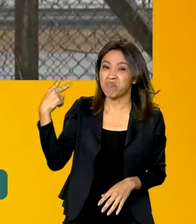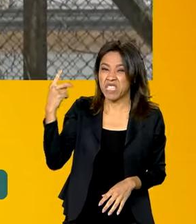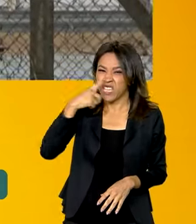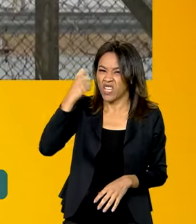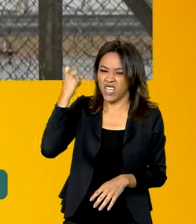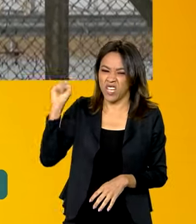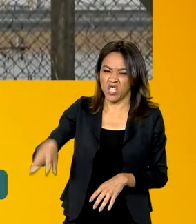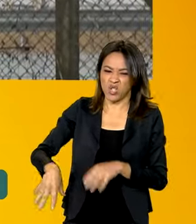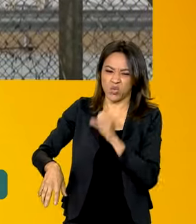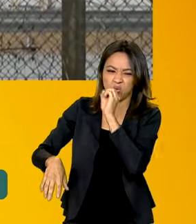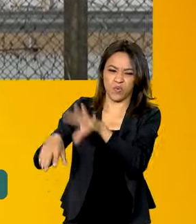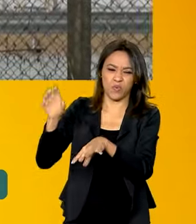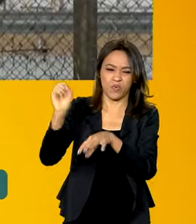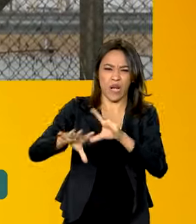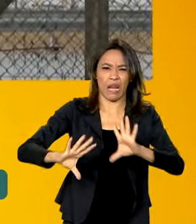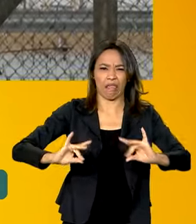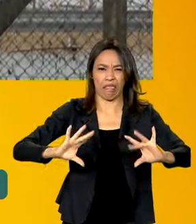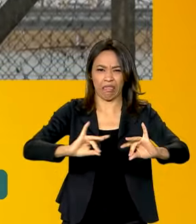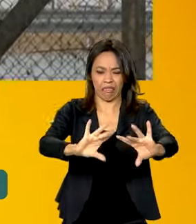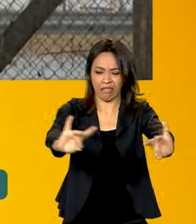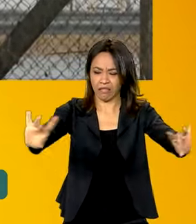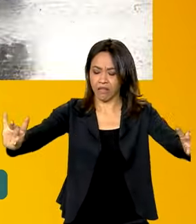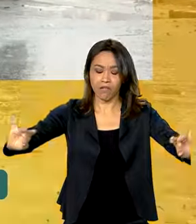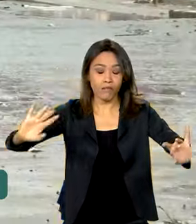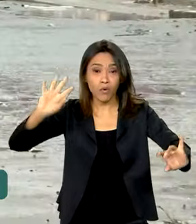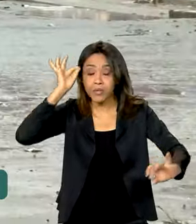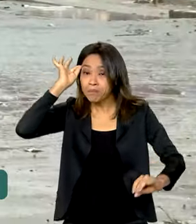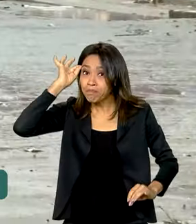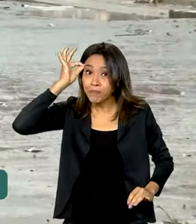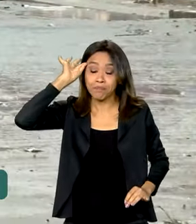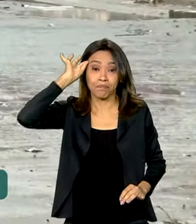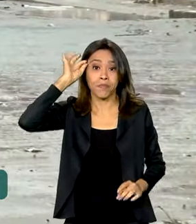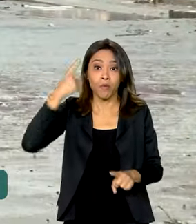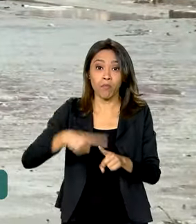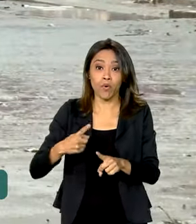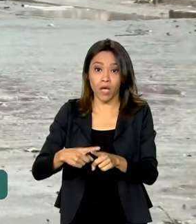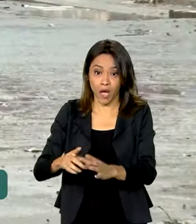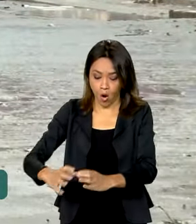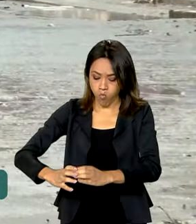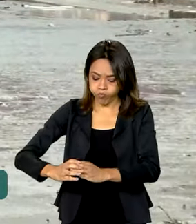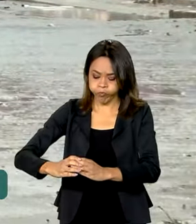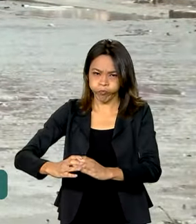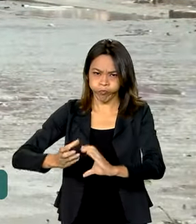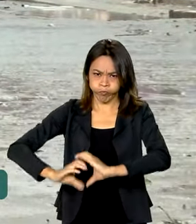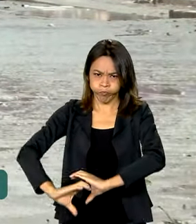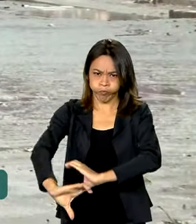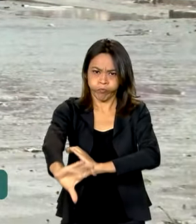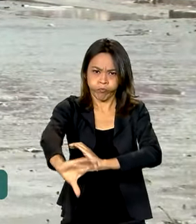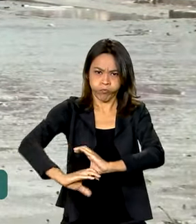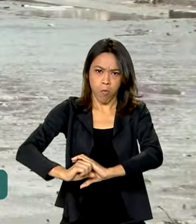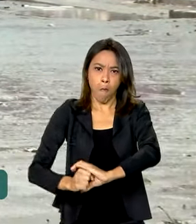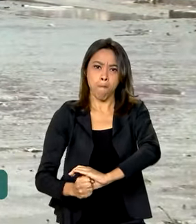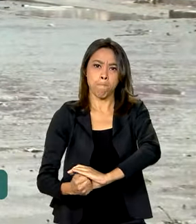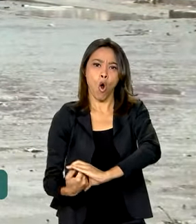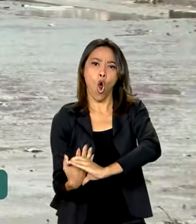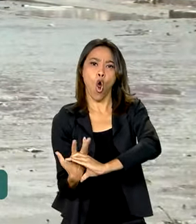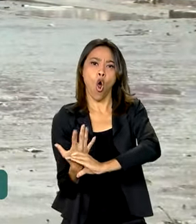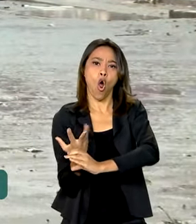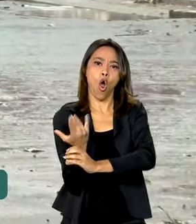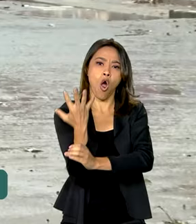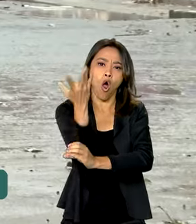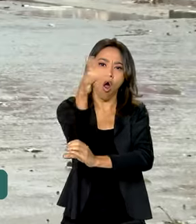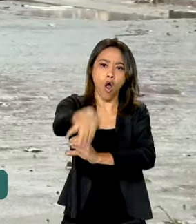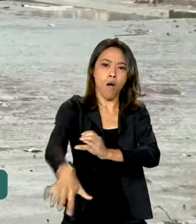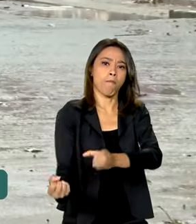lixo e muita lama. E olha, tudo muito rápido, porque os bueiros soltavam água, voltava água pelos